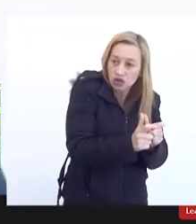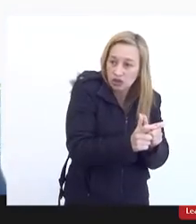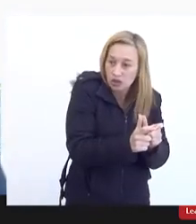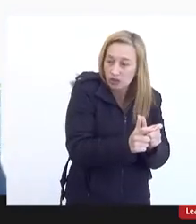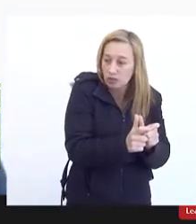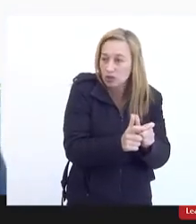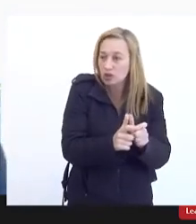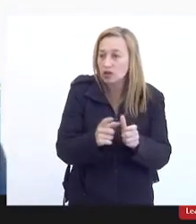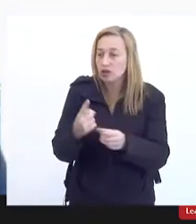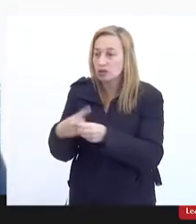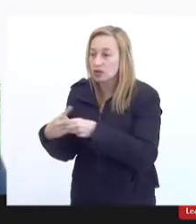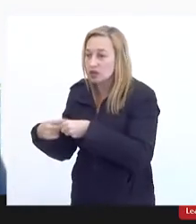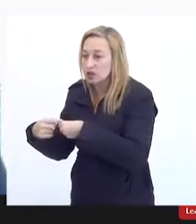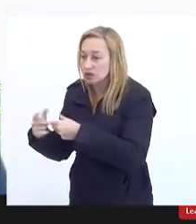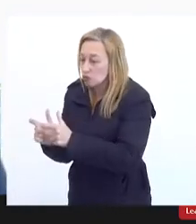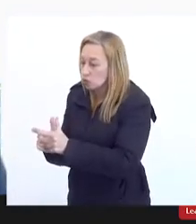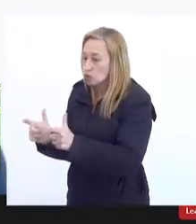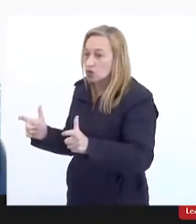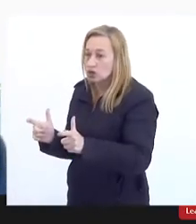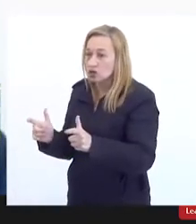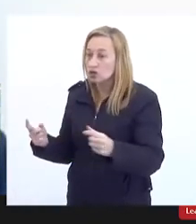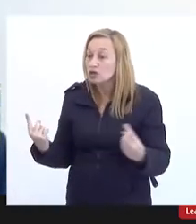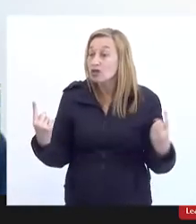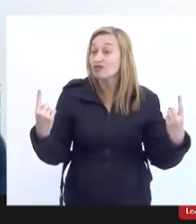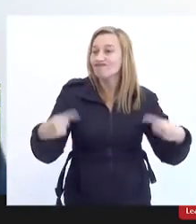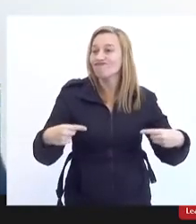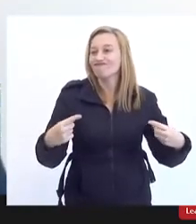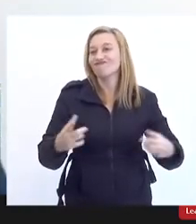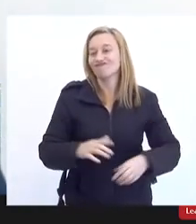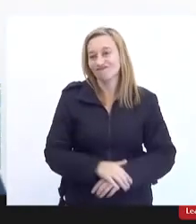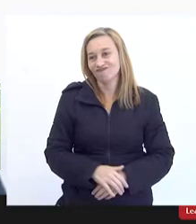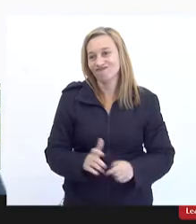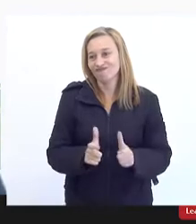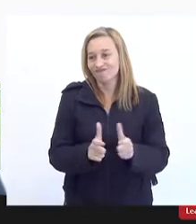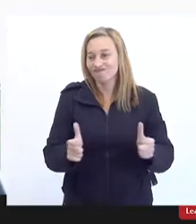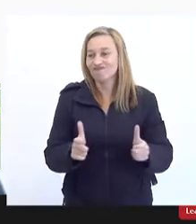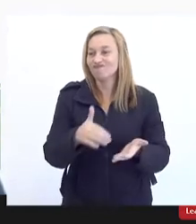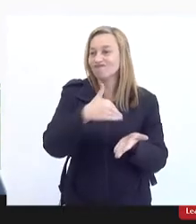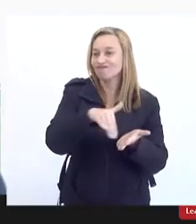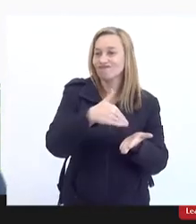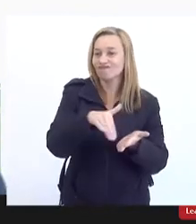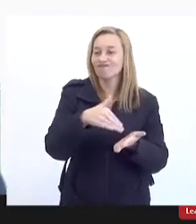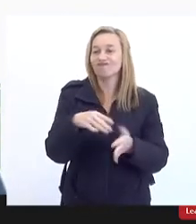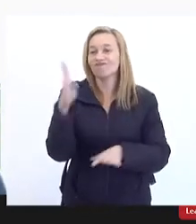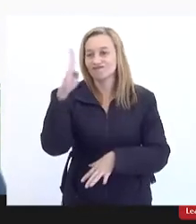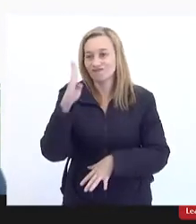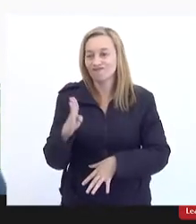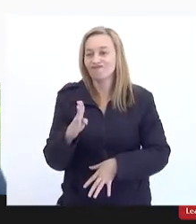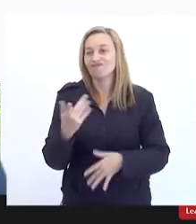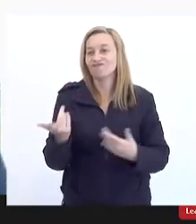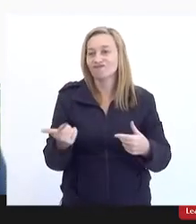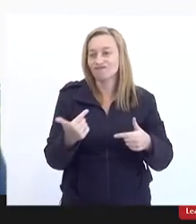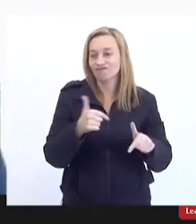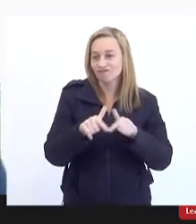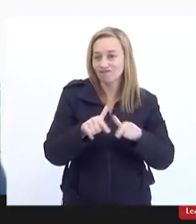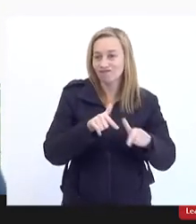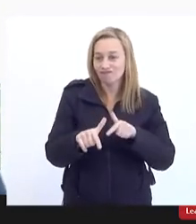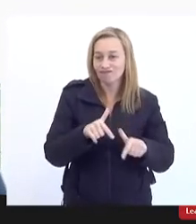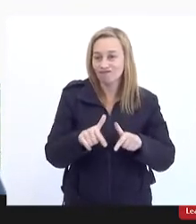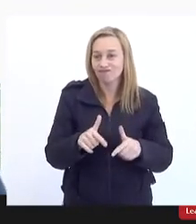jurídica brigando contra os grandes escritórios das grandes empresas de prestação